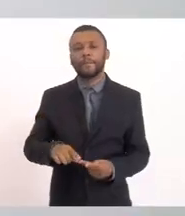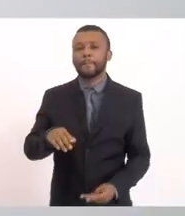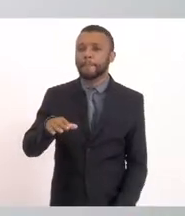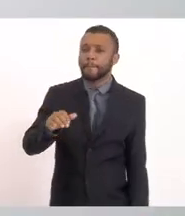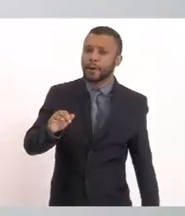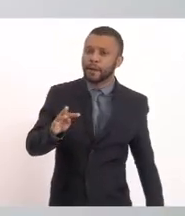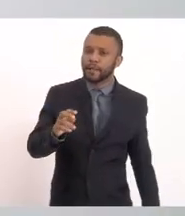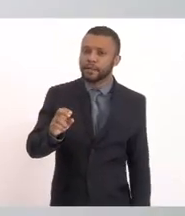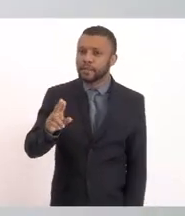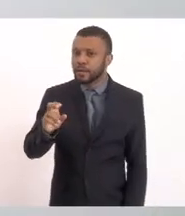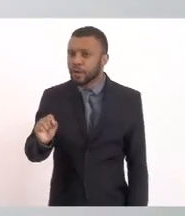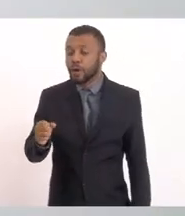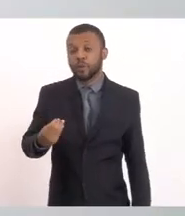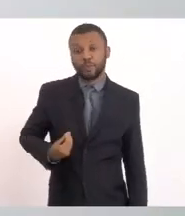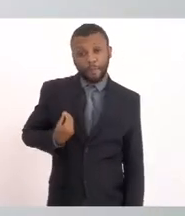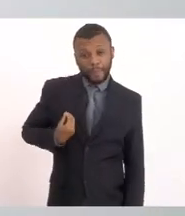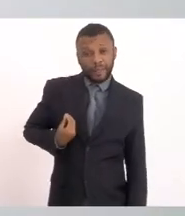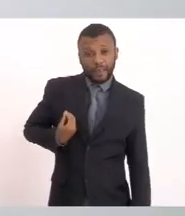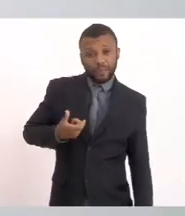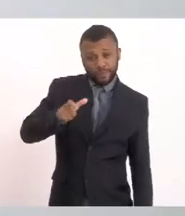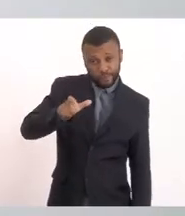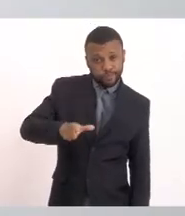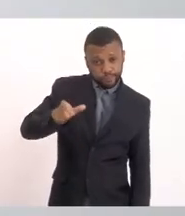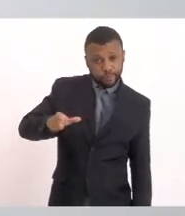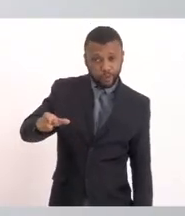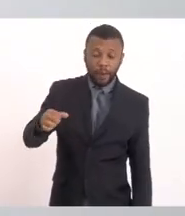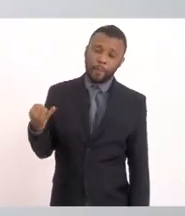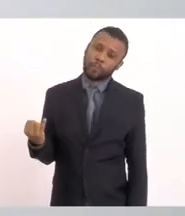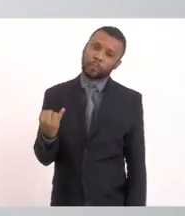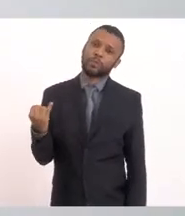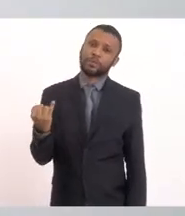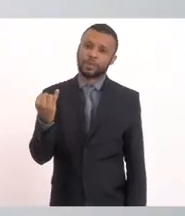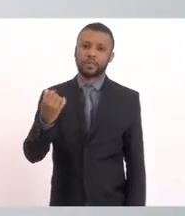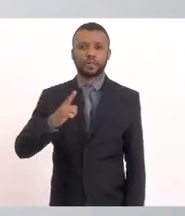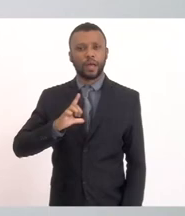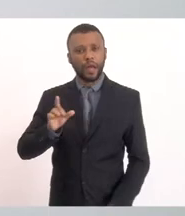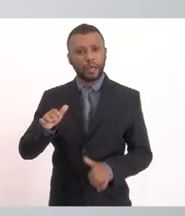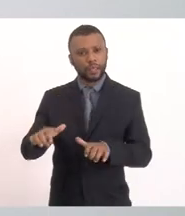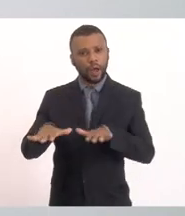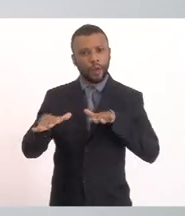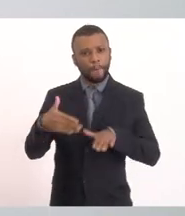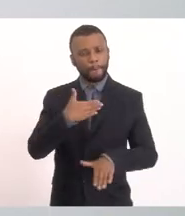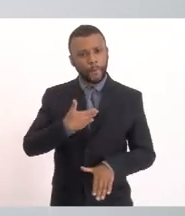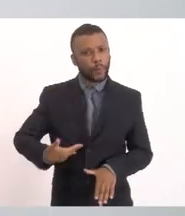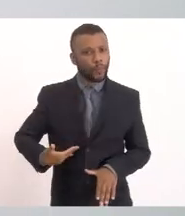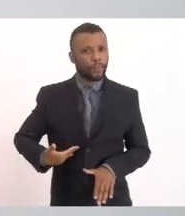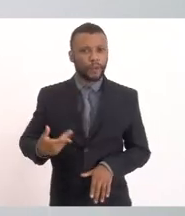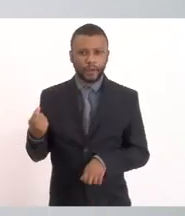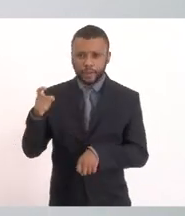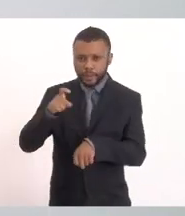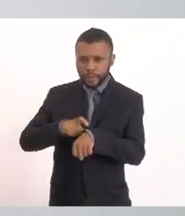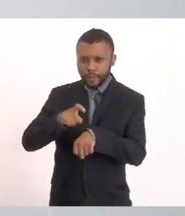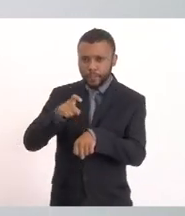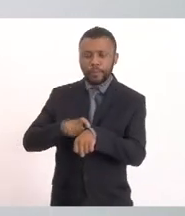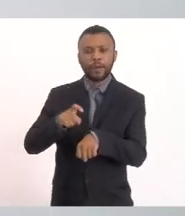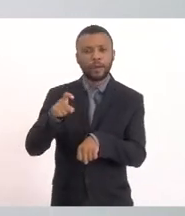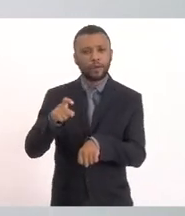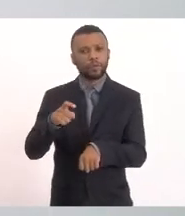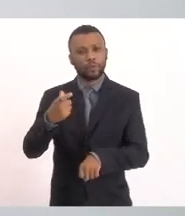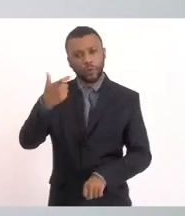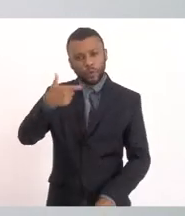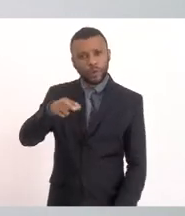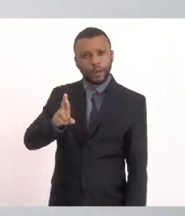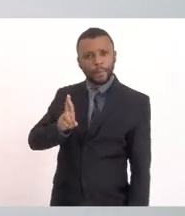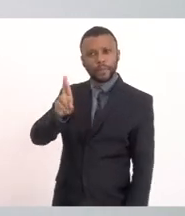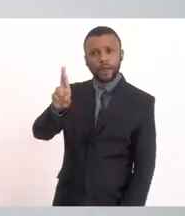presentes É muito importante Essa audiência Pública Nesse momento Eu estou aqui Representando O